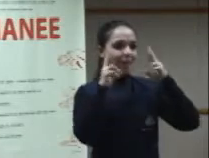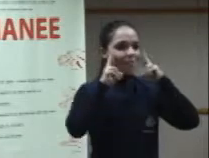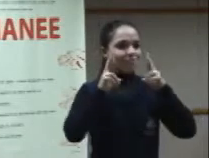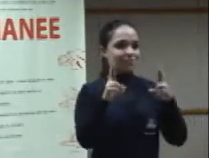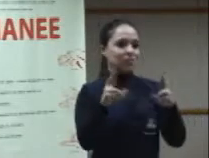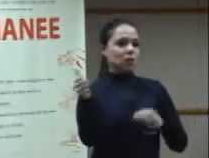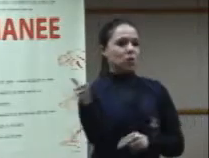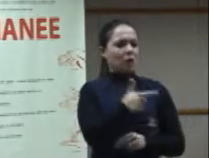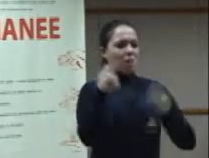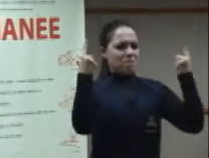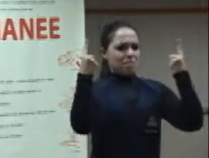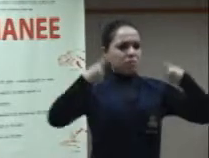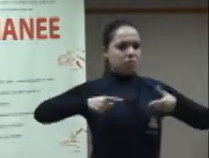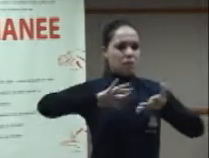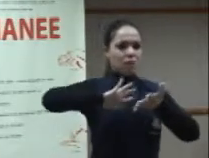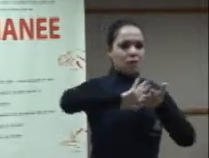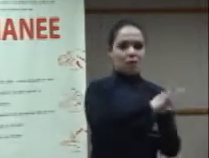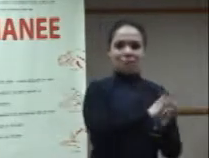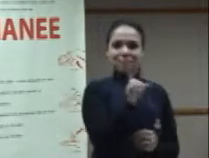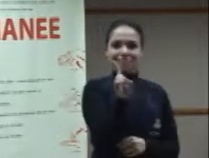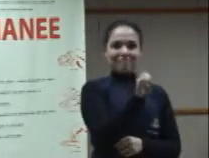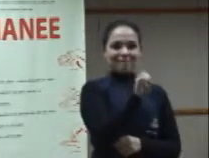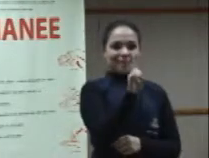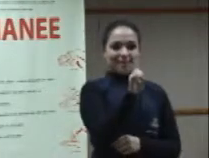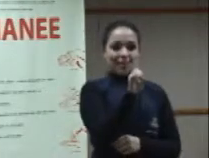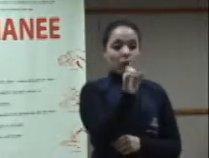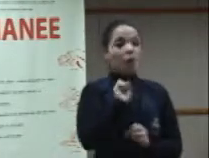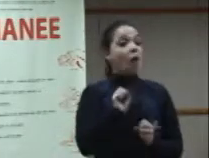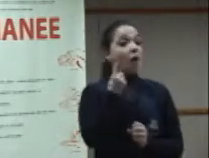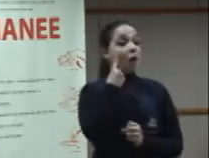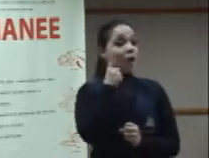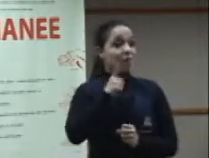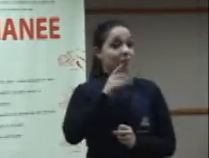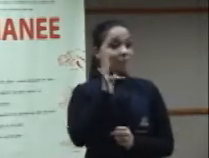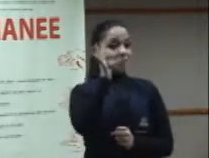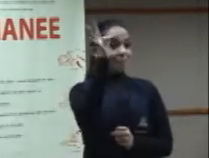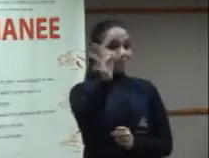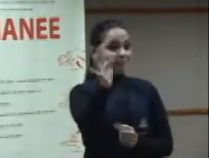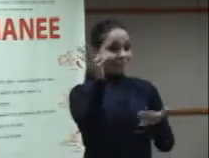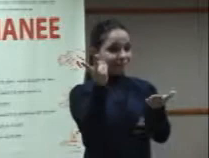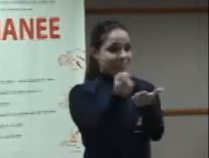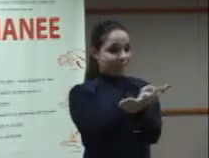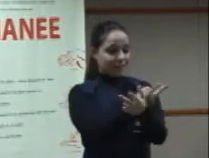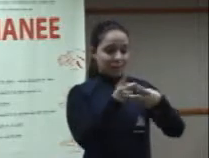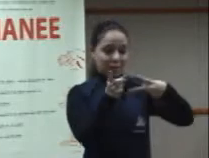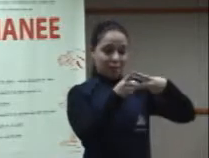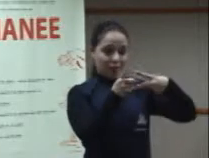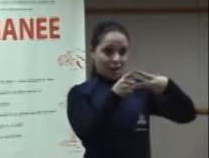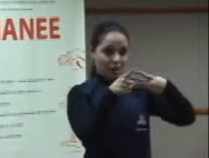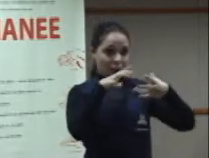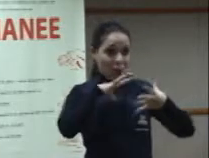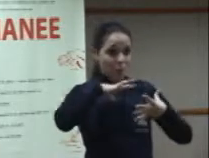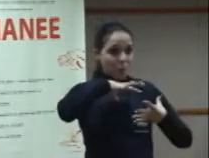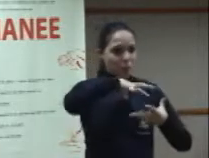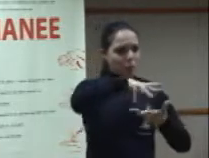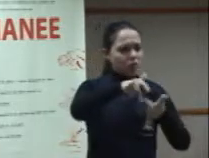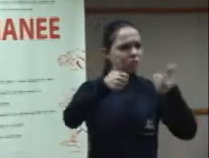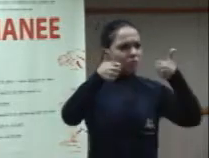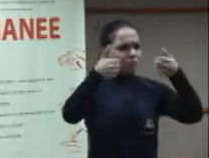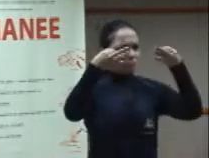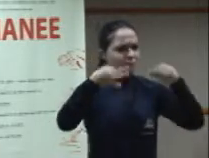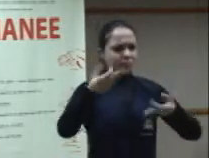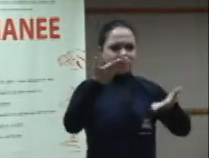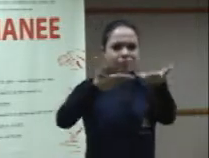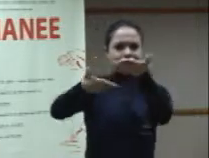extremamente interessante ele dizer que ou partimos para uma comunidade global, para uma comunidade que dialoga,